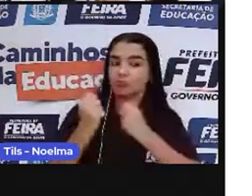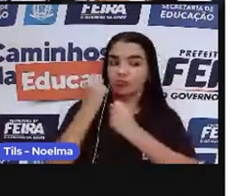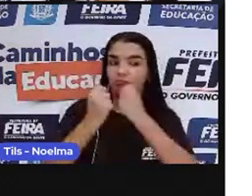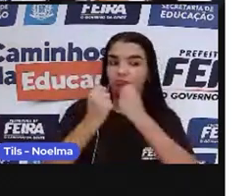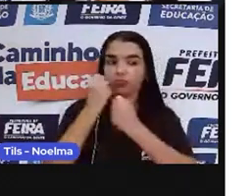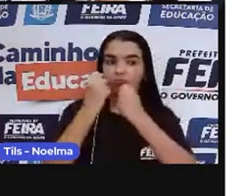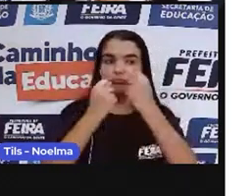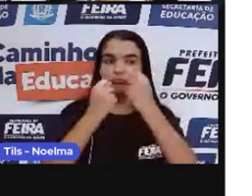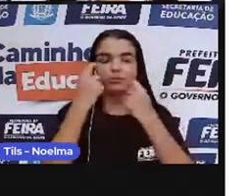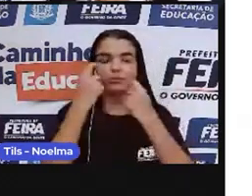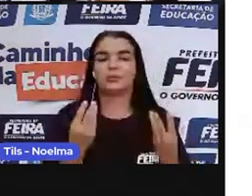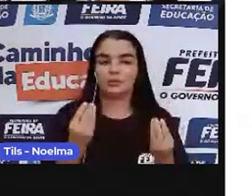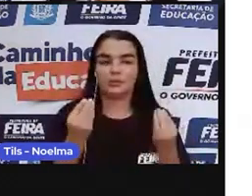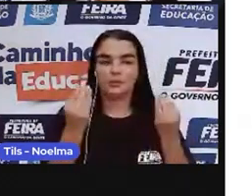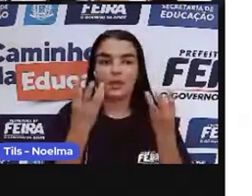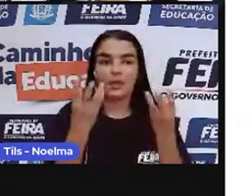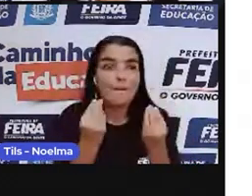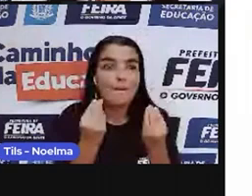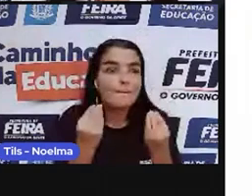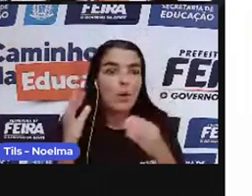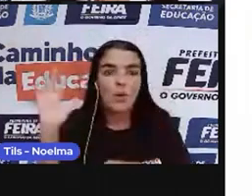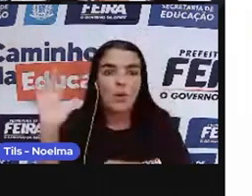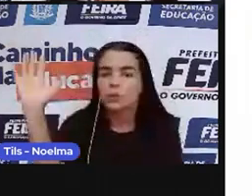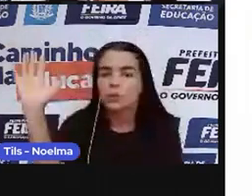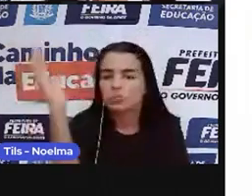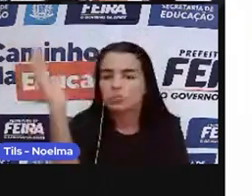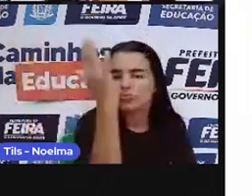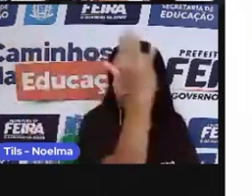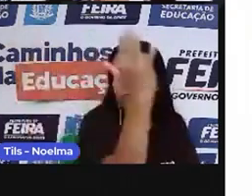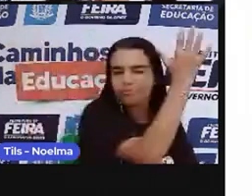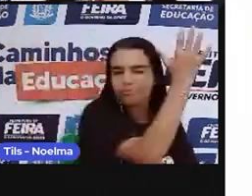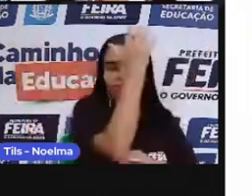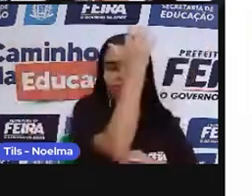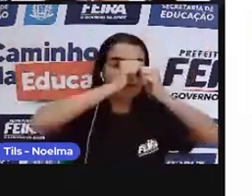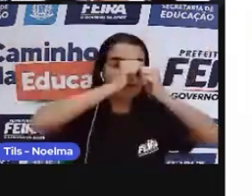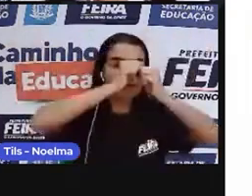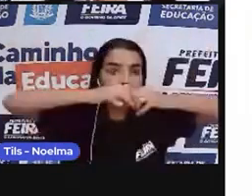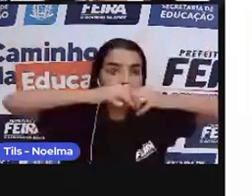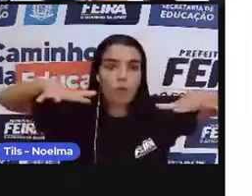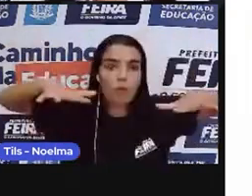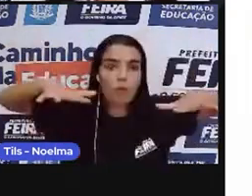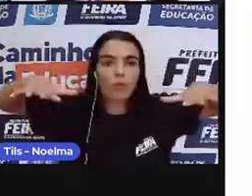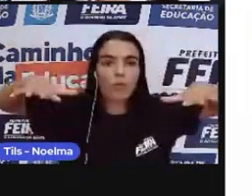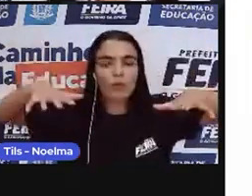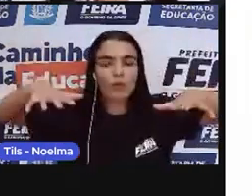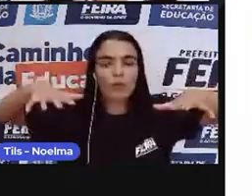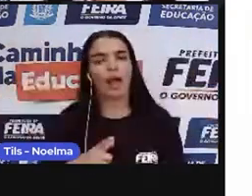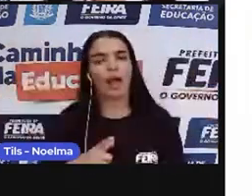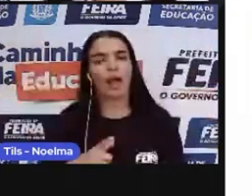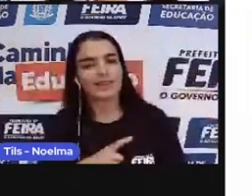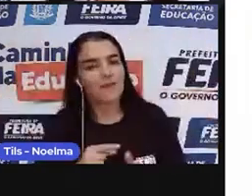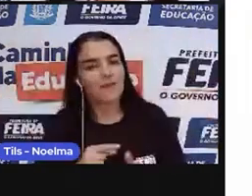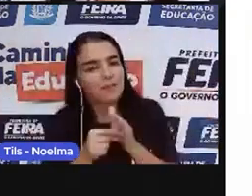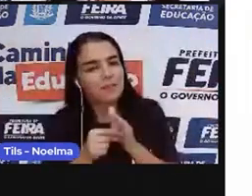Lavouras extensivas de cana de açúcar surgiram para poder alimentar o engenho, né? Porque nós tínhamos ali as primeiras plantações lá em São